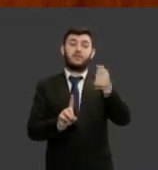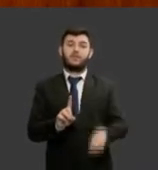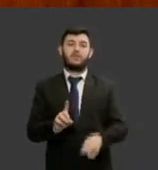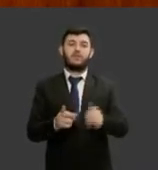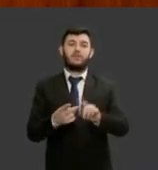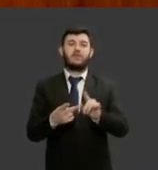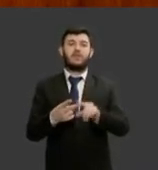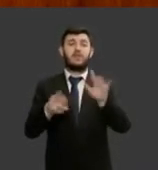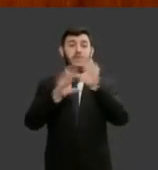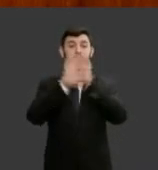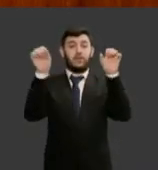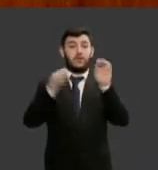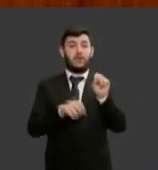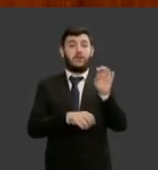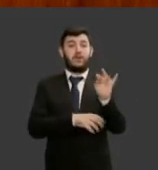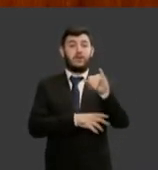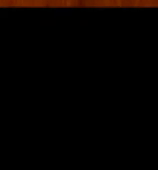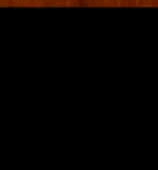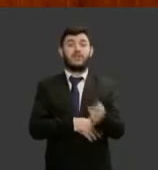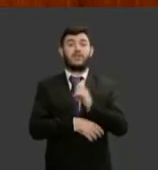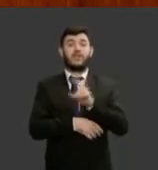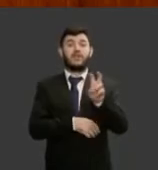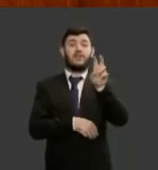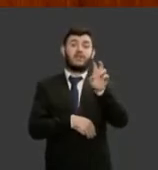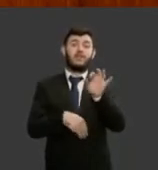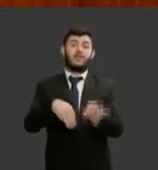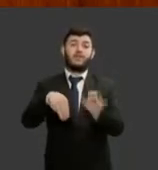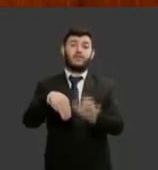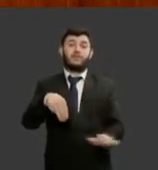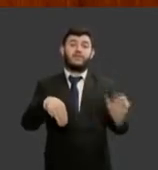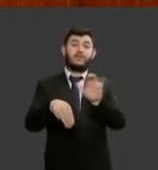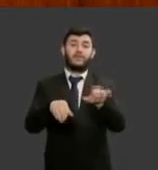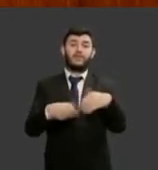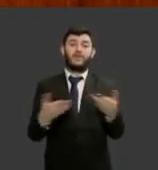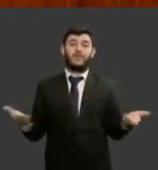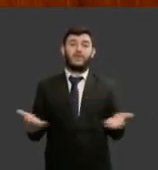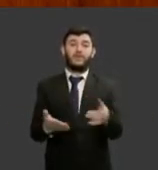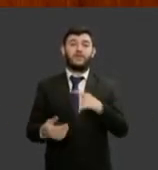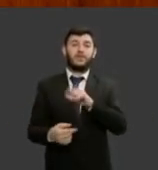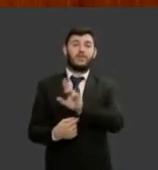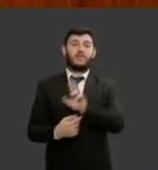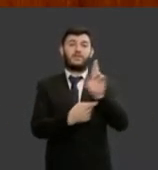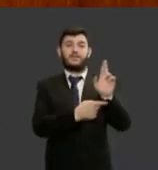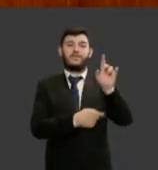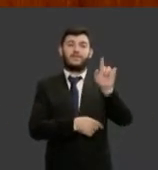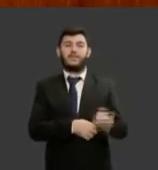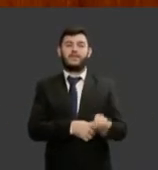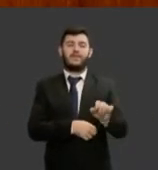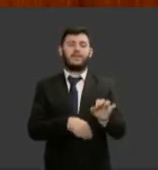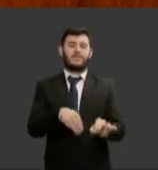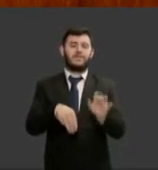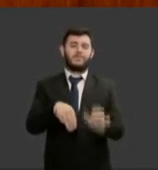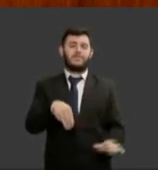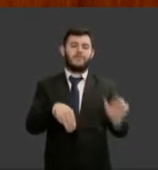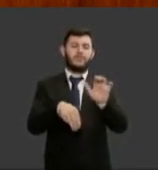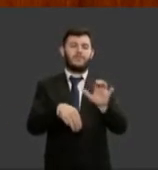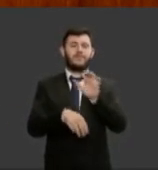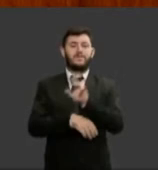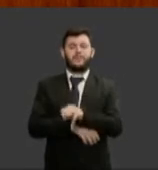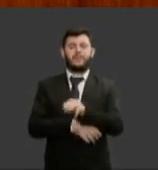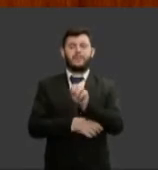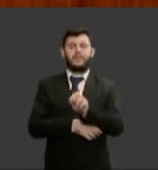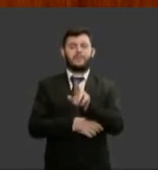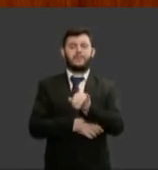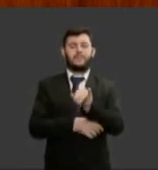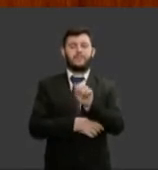cinco magistradas e hoje temos à frente daquele tribunal a ministra Maria Cristina Peduzzi atual